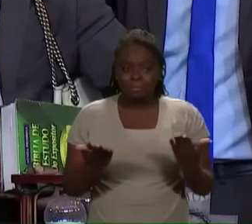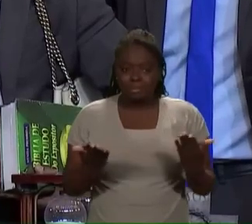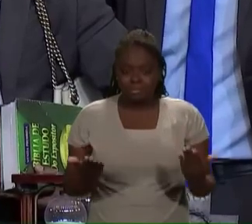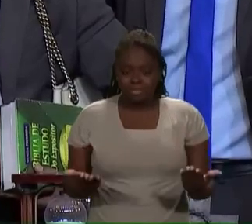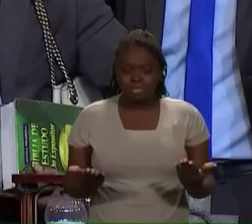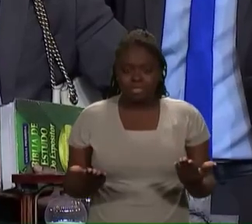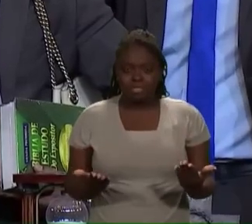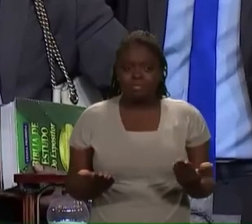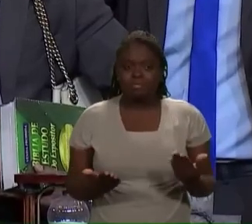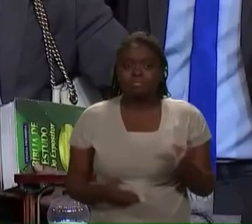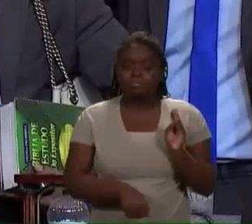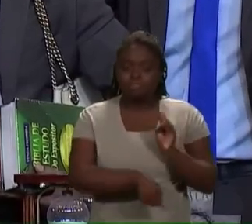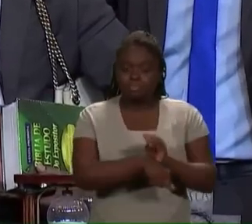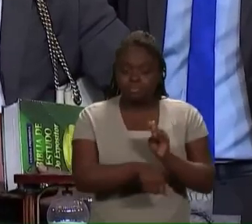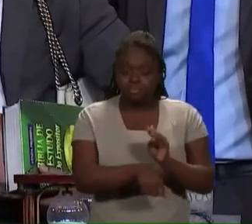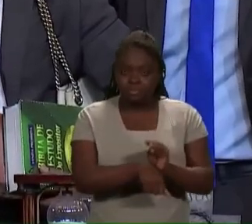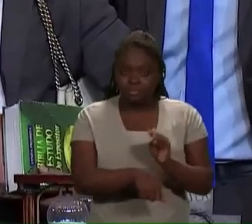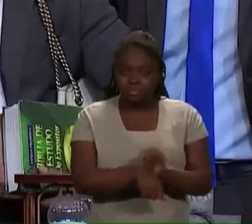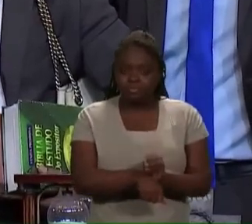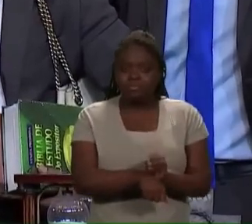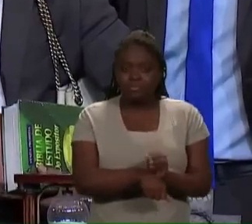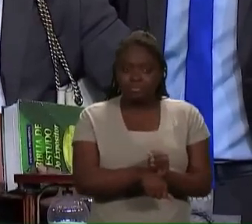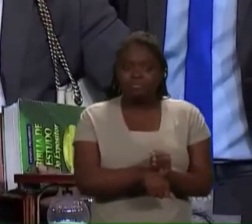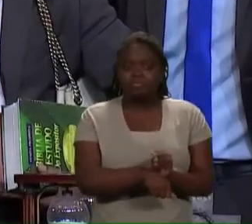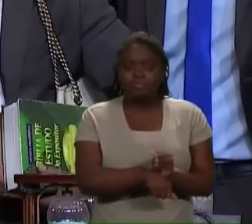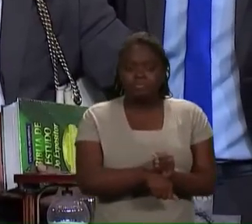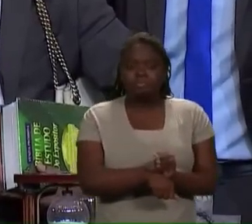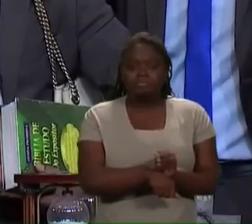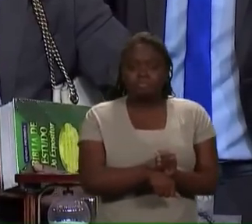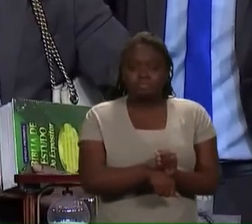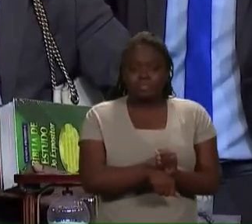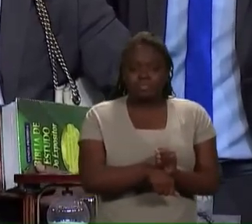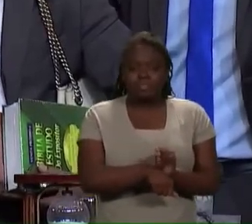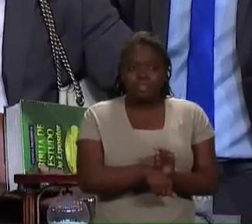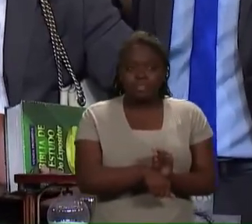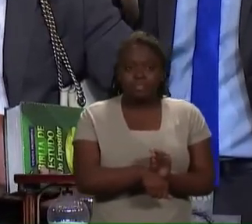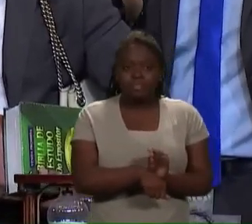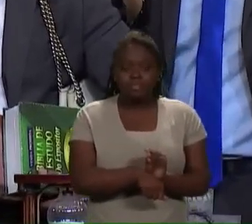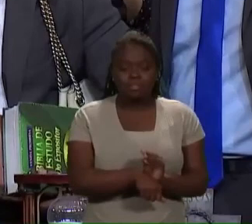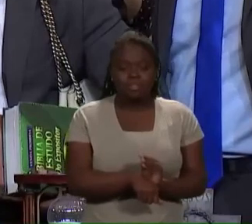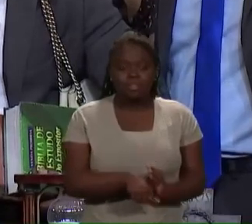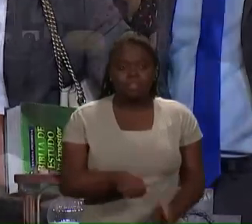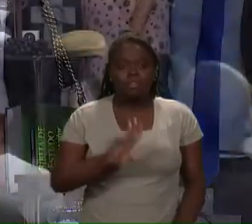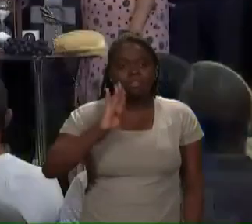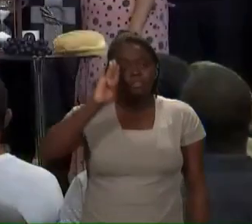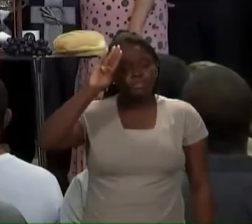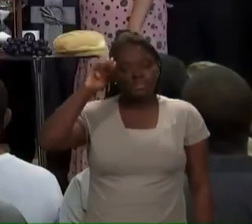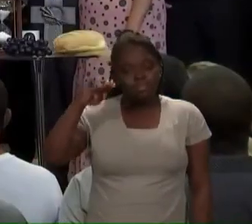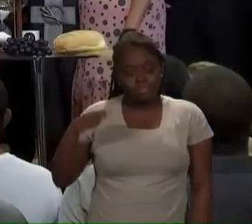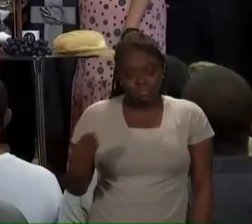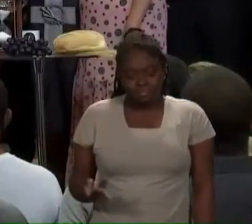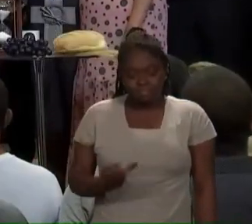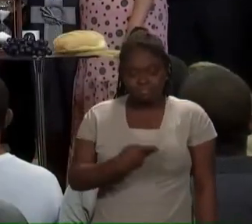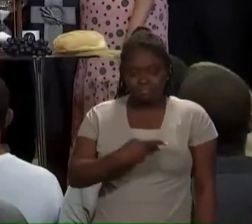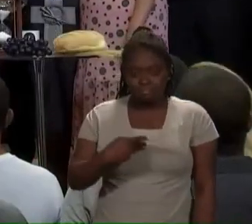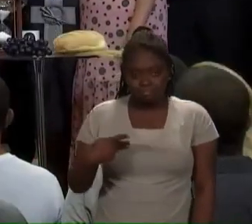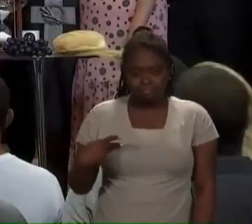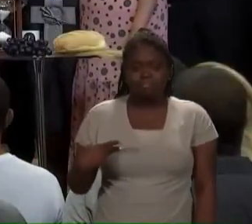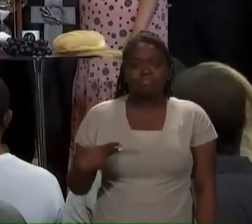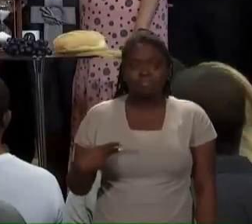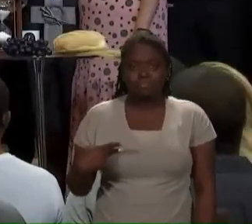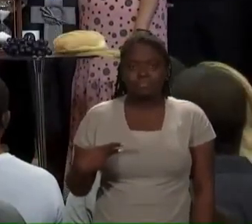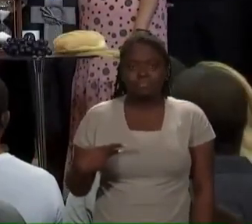De cuidado. De honra ao nosso pastor. De honra à nossa